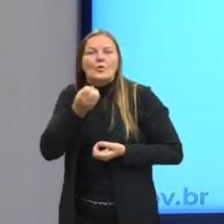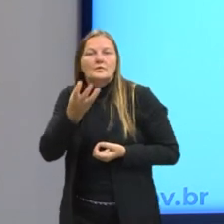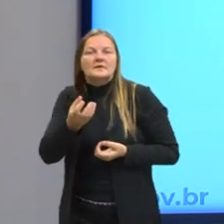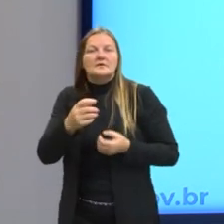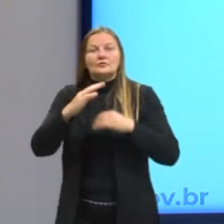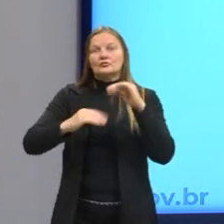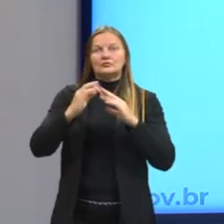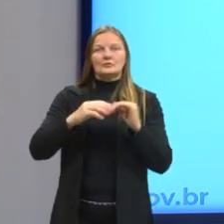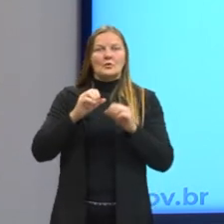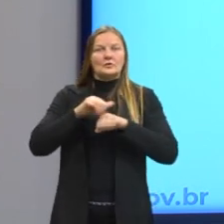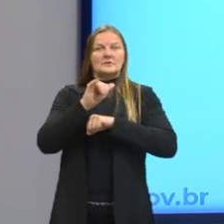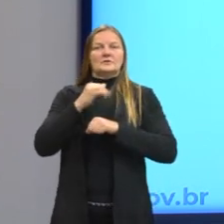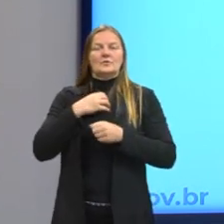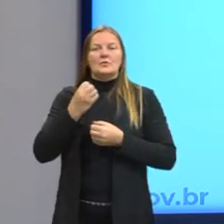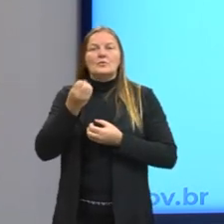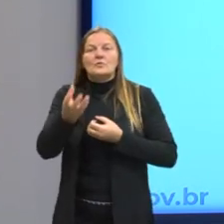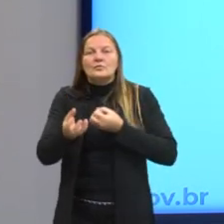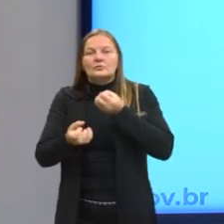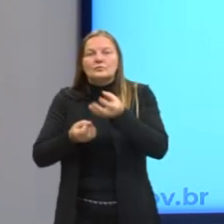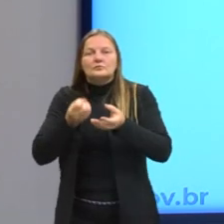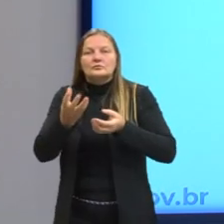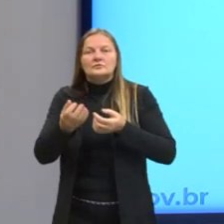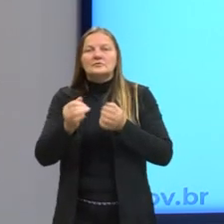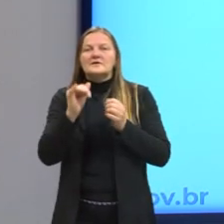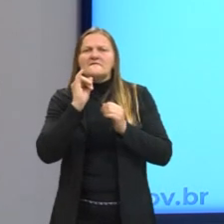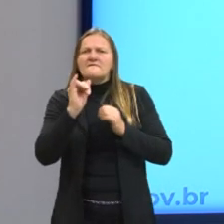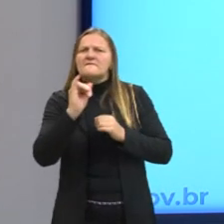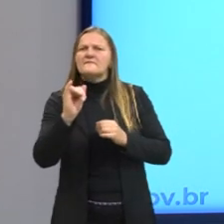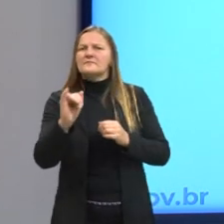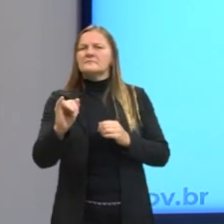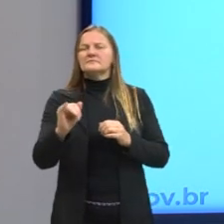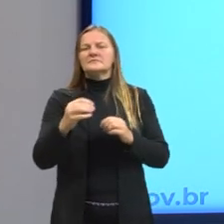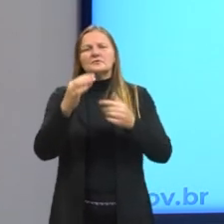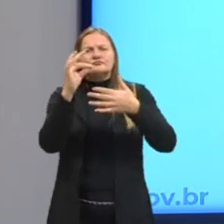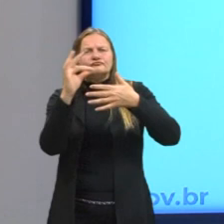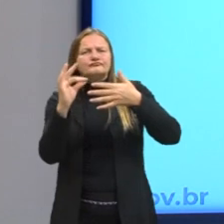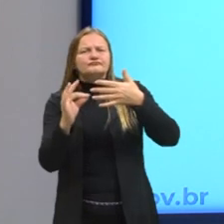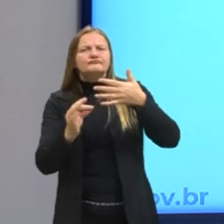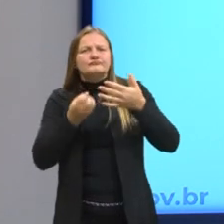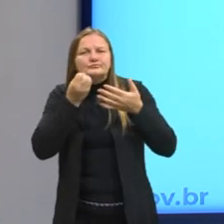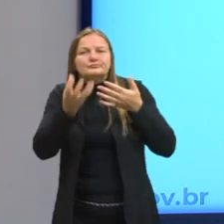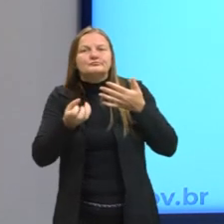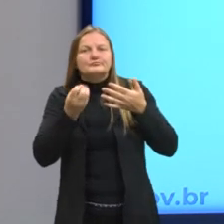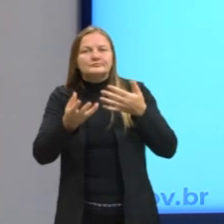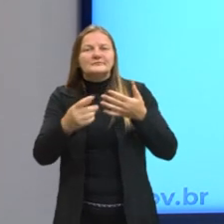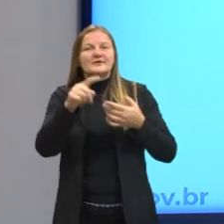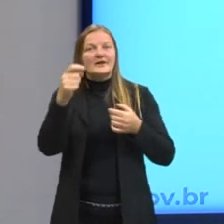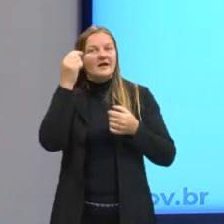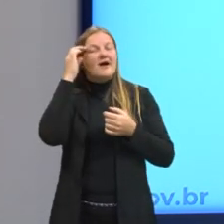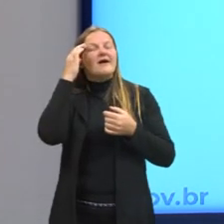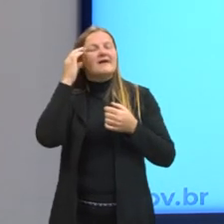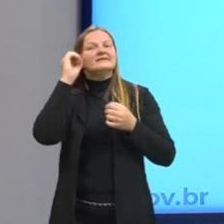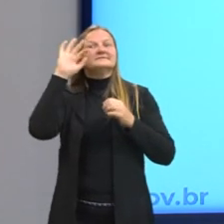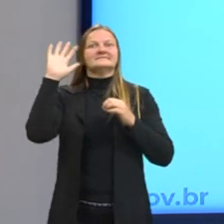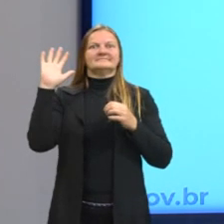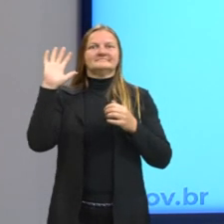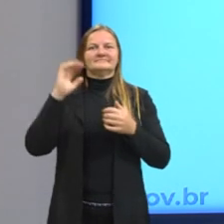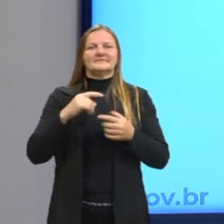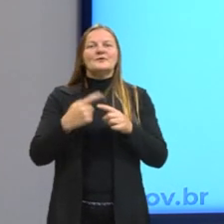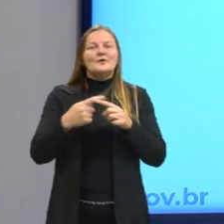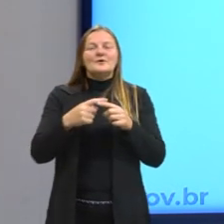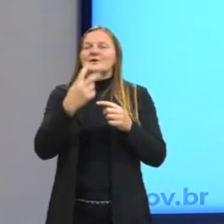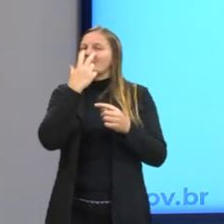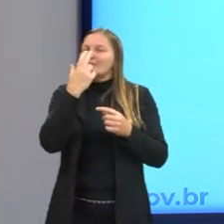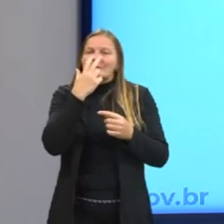importante, queremos passar o máximo de informações e detalhes para que elas estejam ambientadas. E exatamente